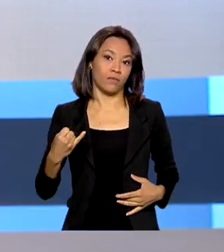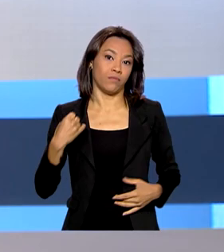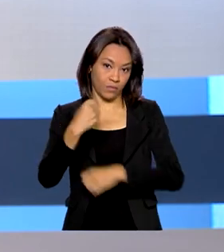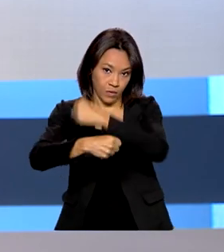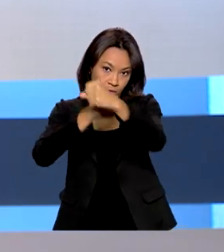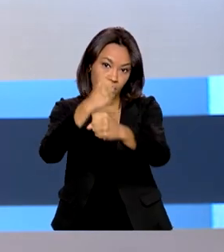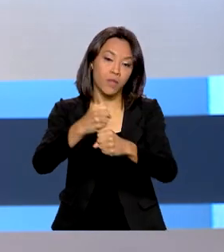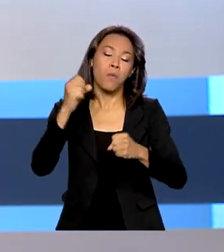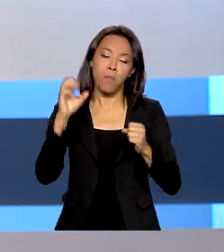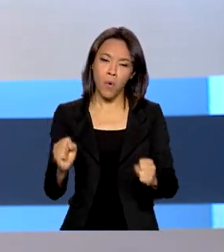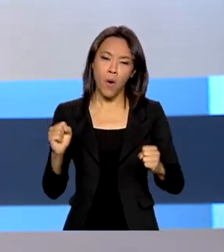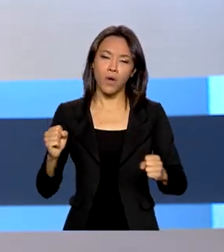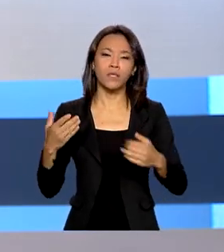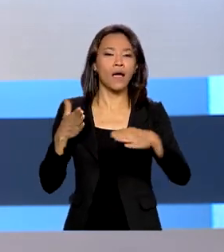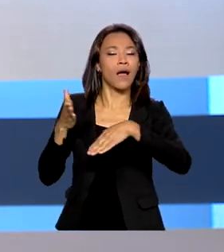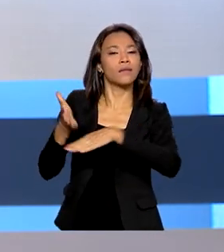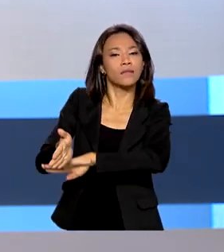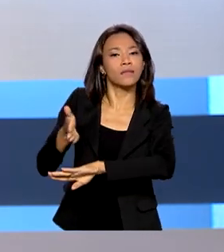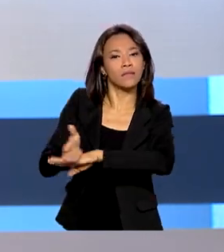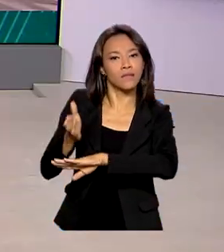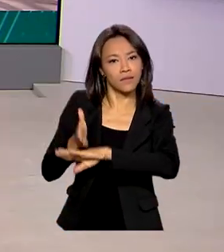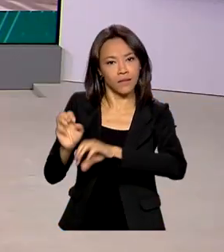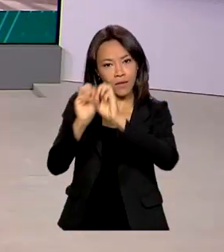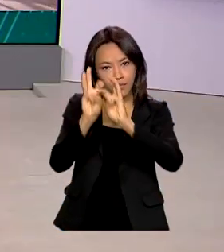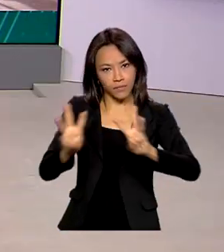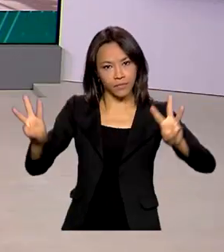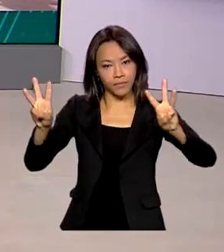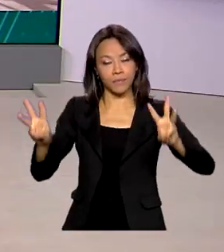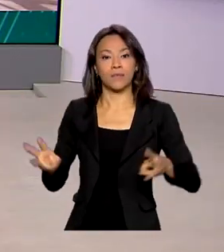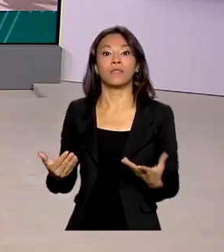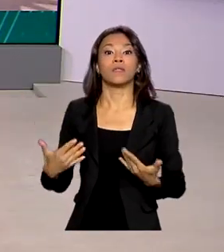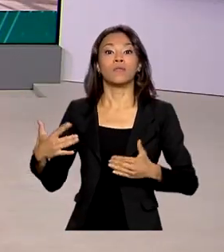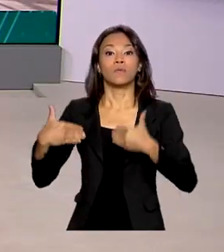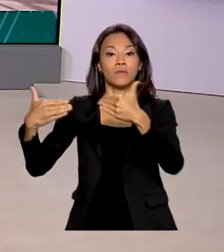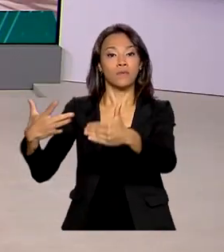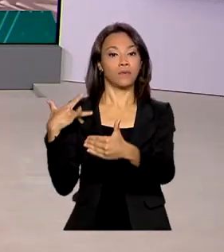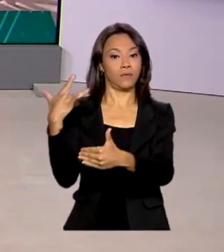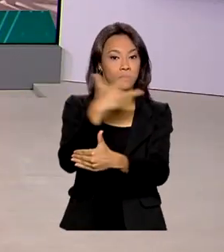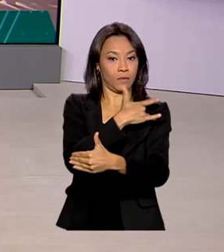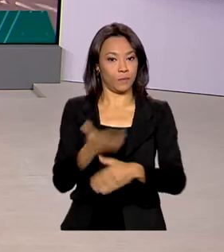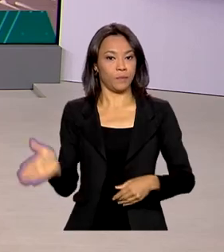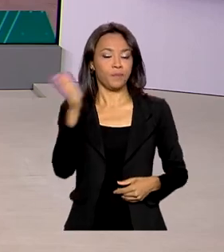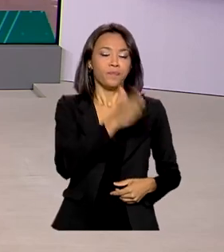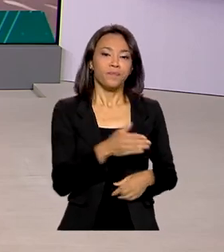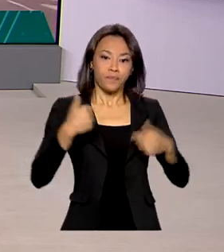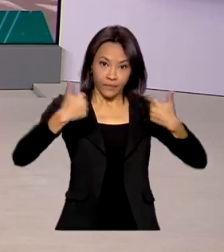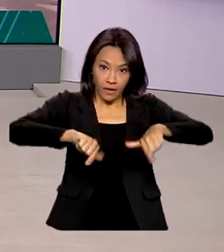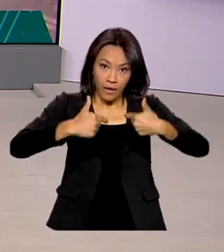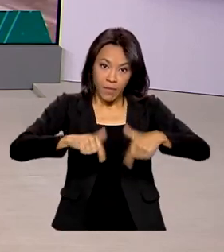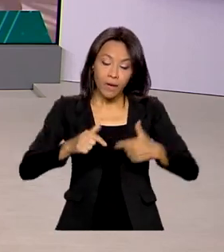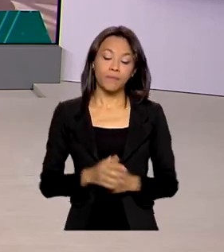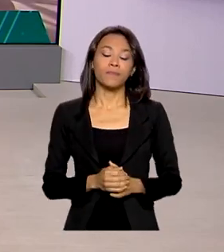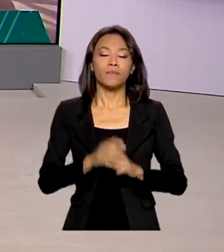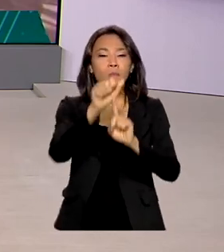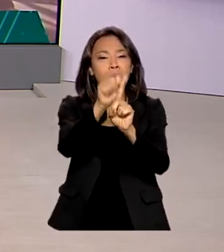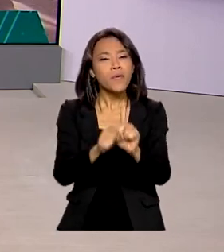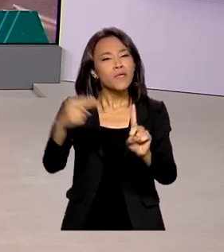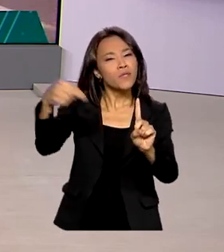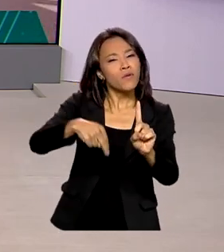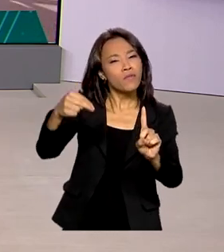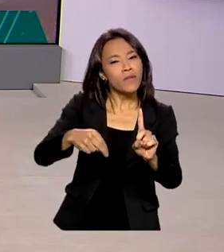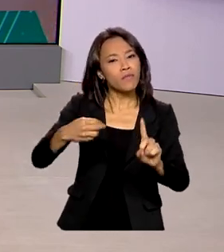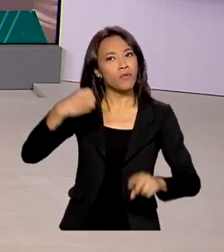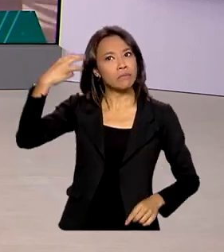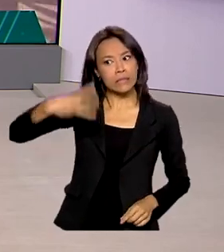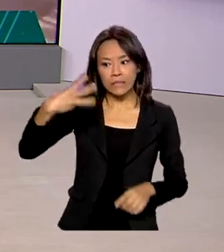basta acessar o portal do Ministério da Saúde. Mercado de Trabalho. O mês de novembro foi o terceiro melhor do